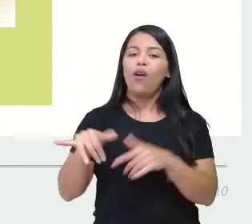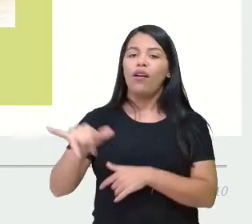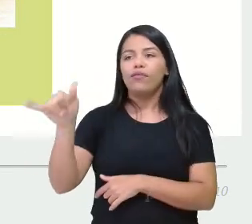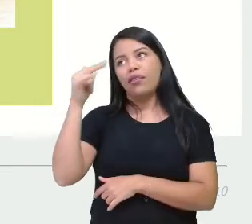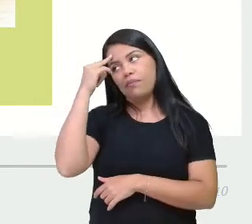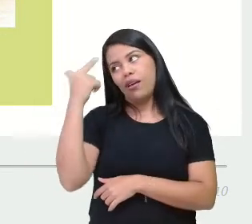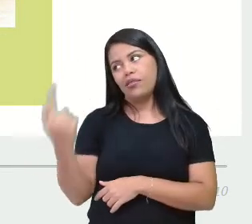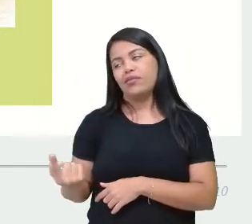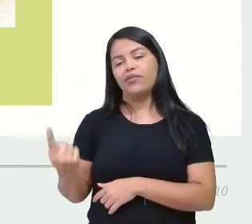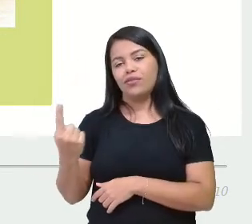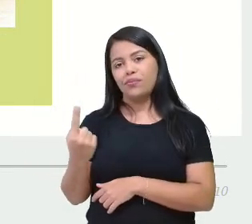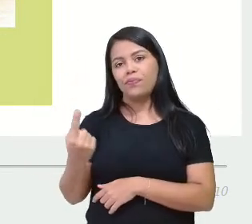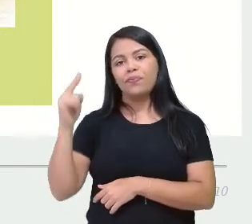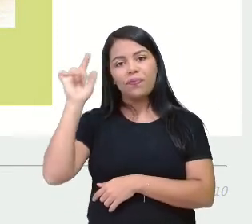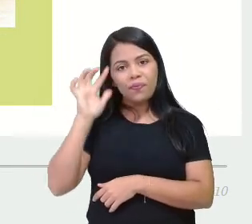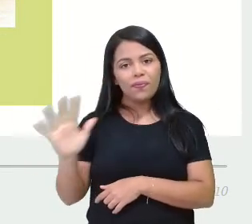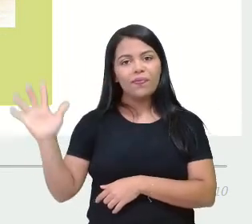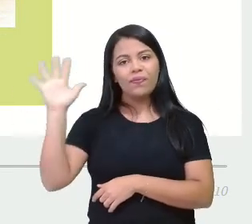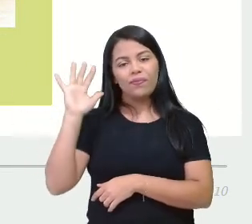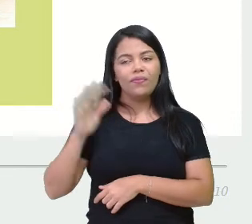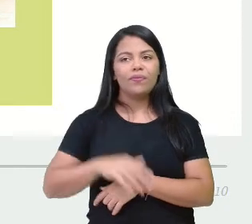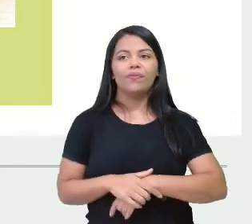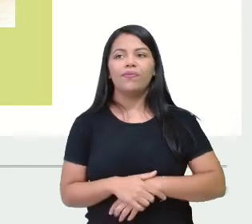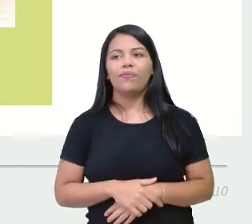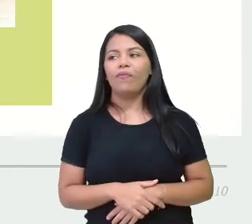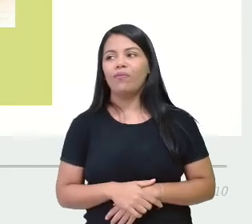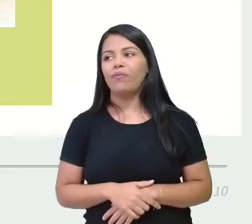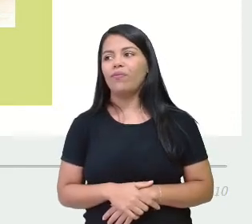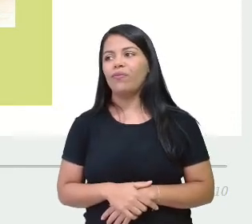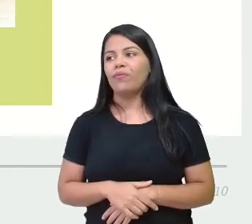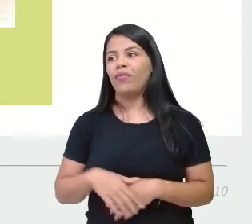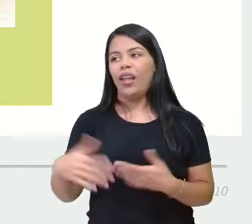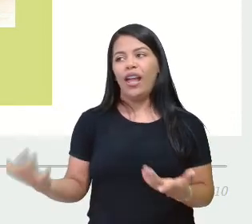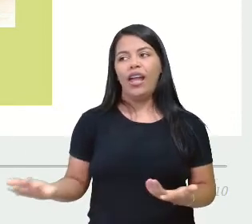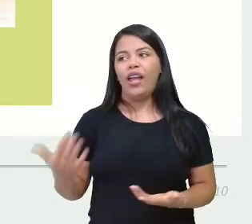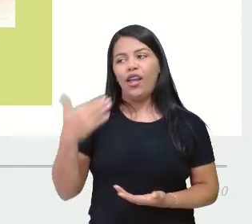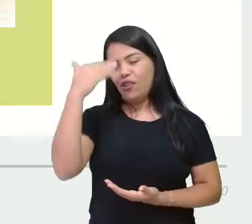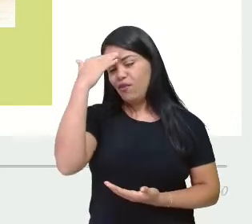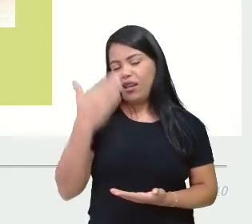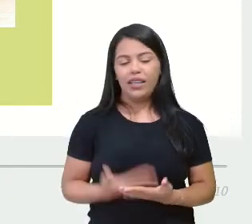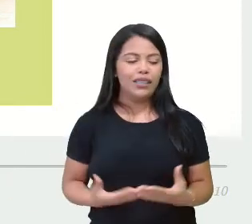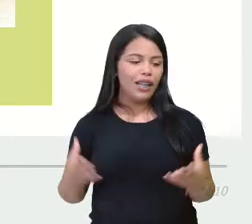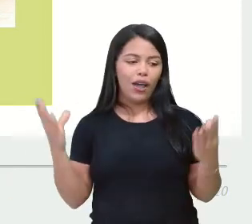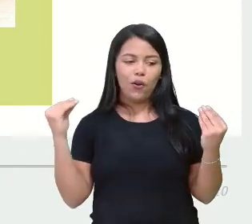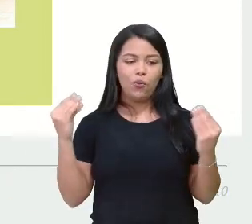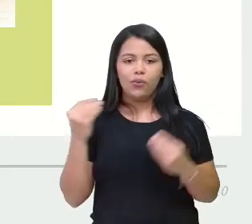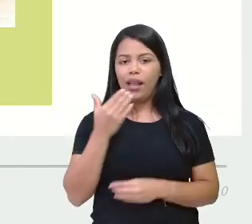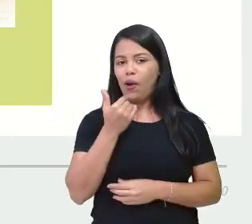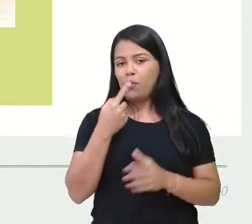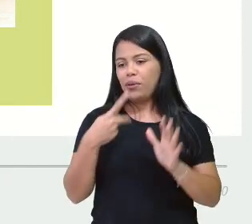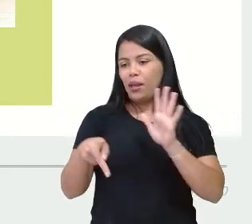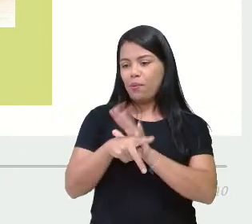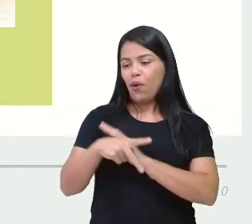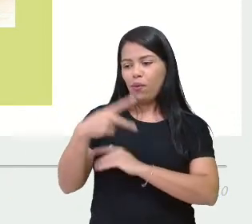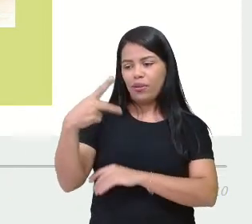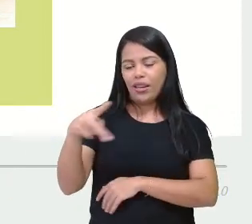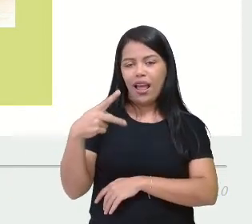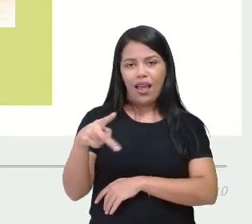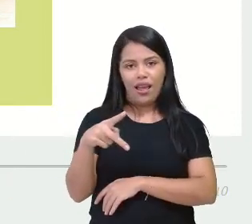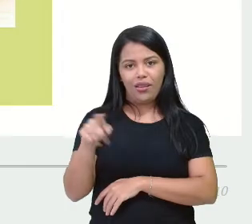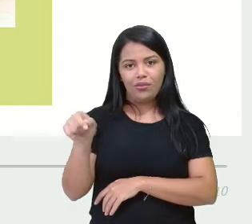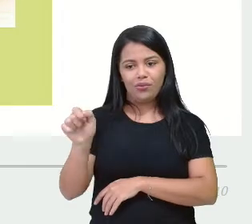cheios de cenourinhas para comer no lanchinho. Não confiaram muito no lanche do avião, não, viu? Será que eles estão certos? Eu